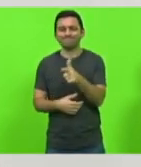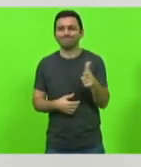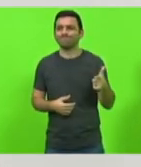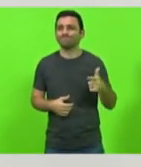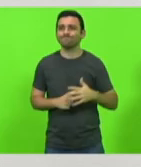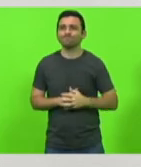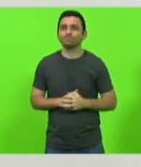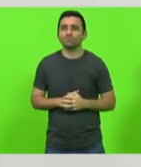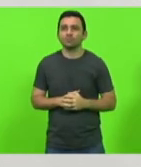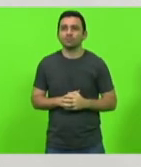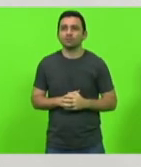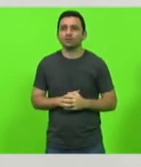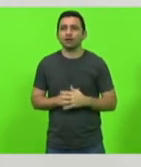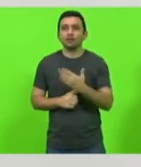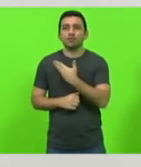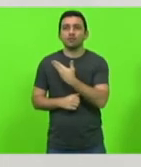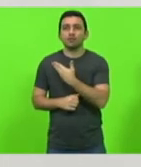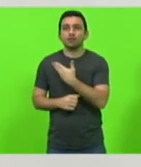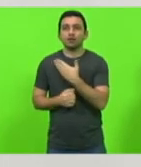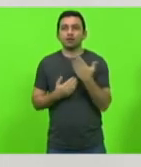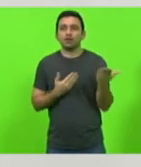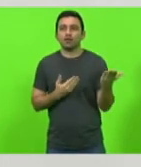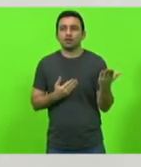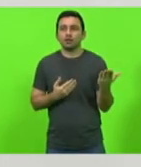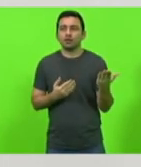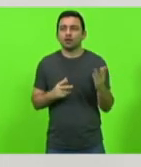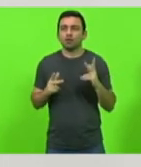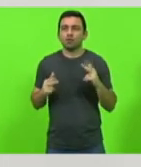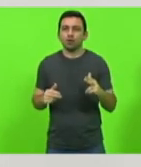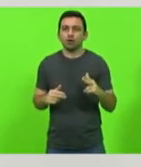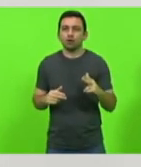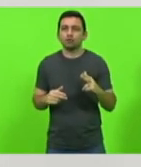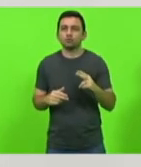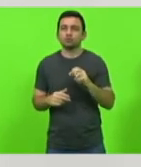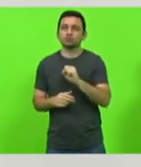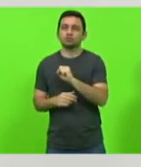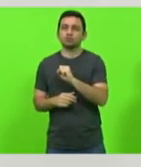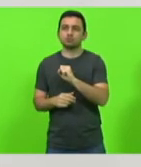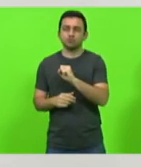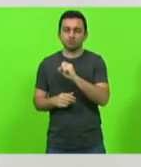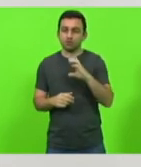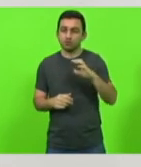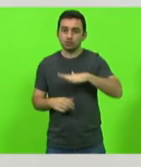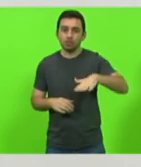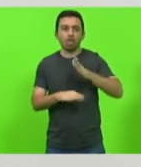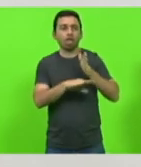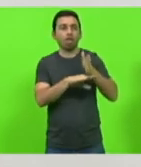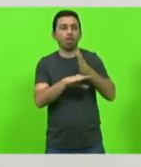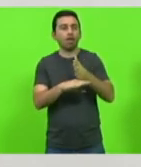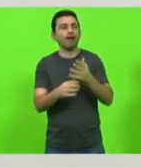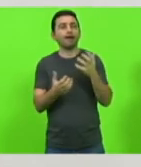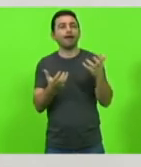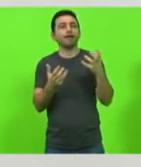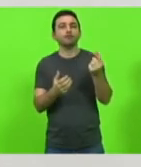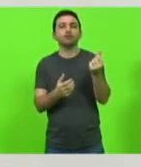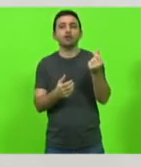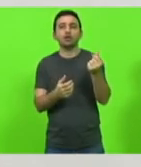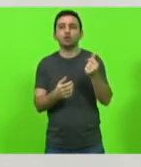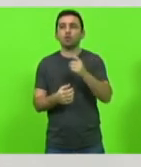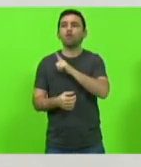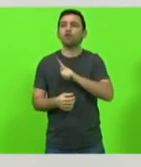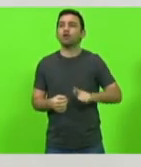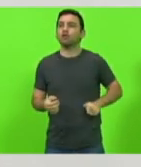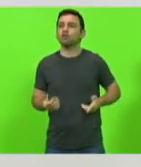e o nosso amizade ali que nem o Silvio Santos pelo estado perguntando quem quer dinheiro distribuindo nas viagens dele governador